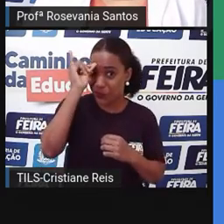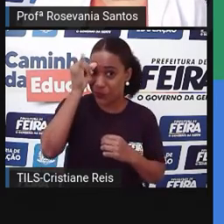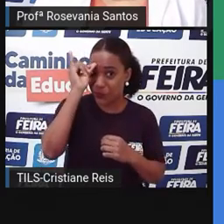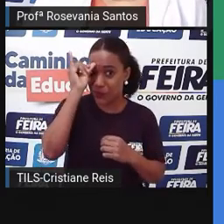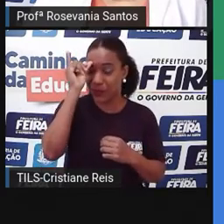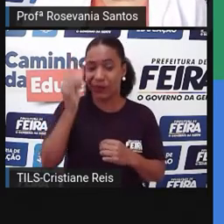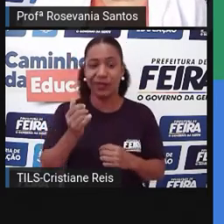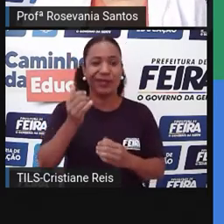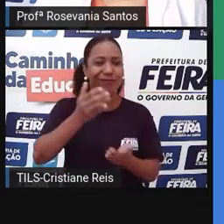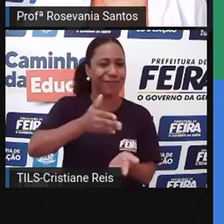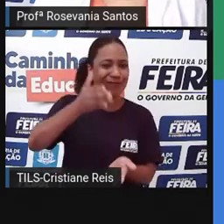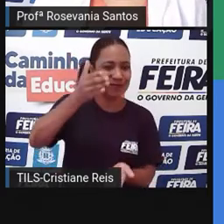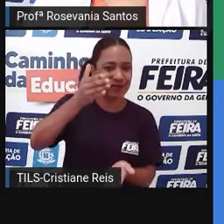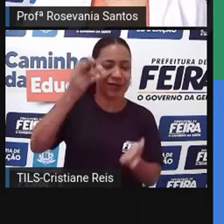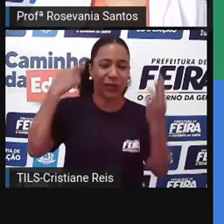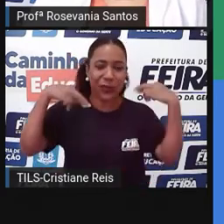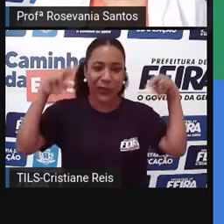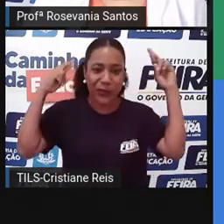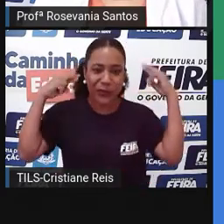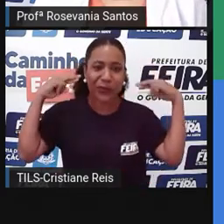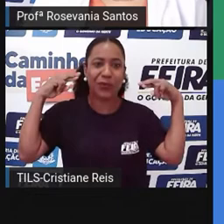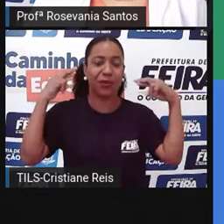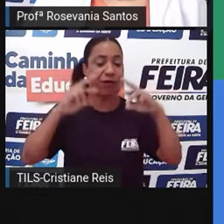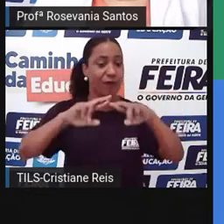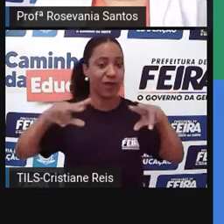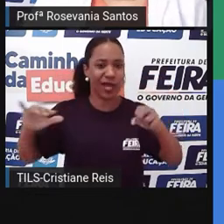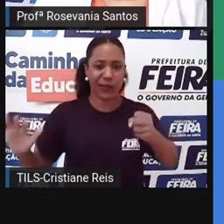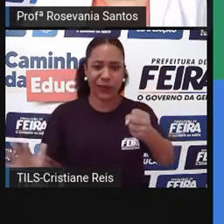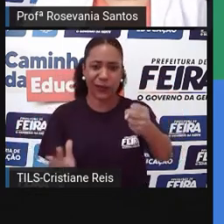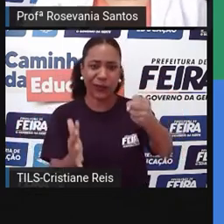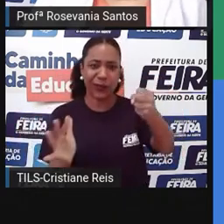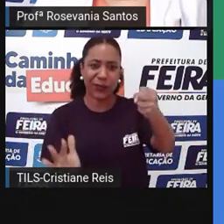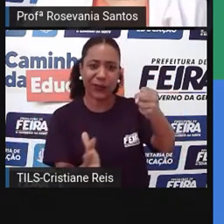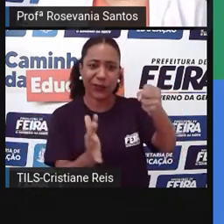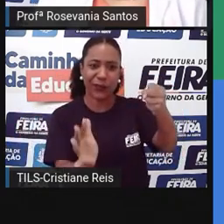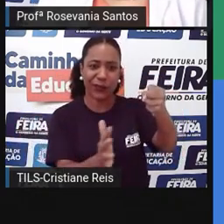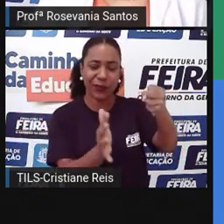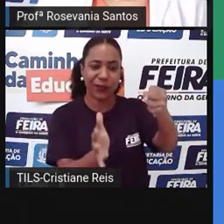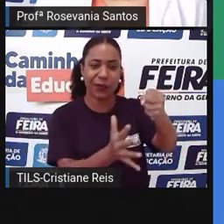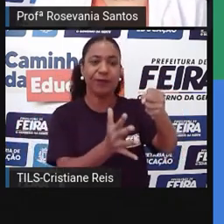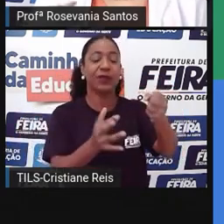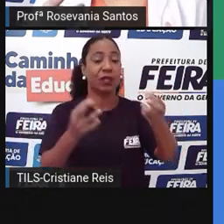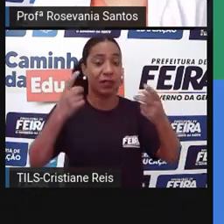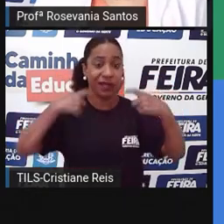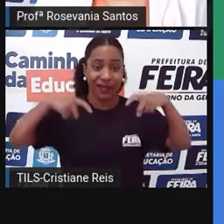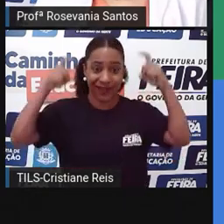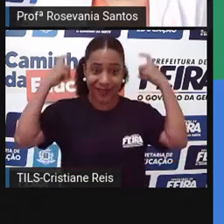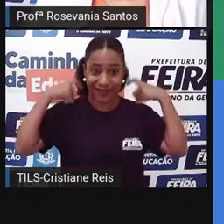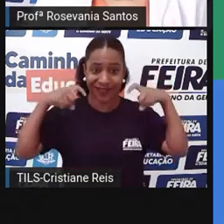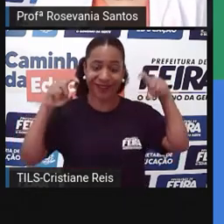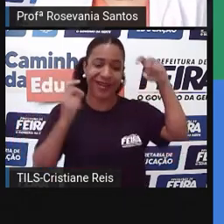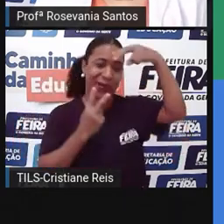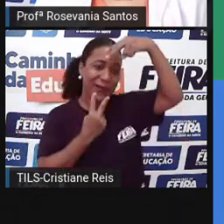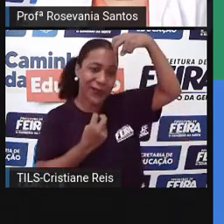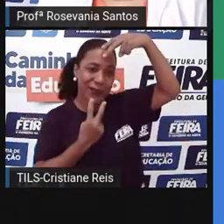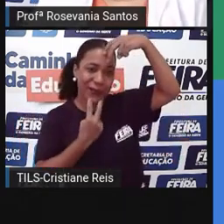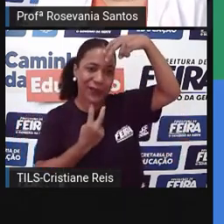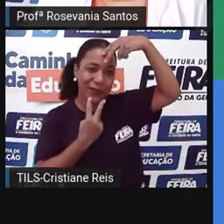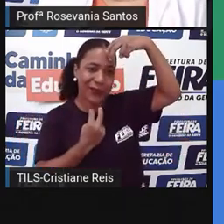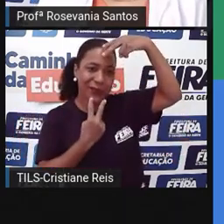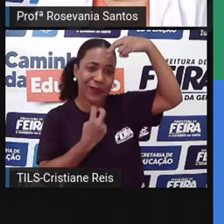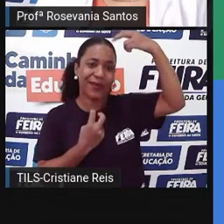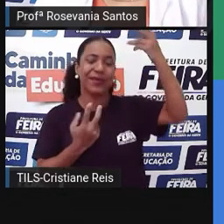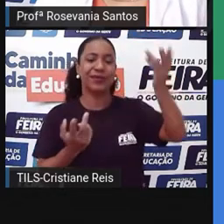médio e de pequeno porte, principalmente, né, ligados à criação de cabras, ligados, né, à criação